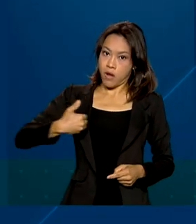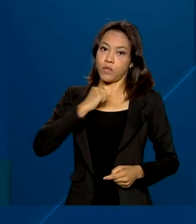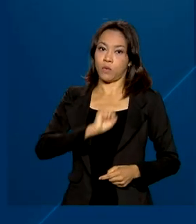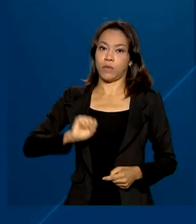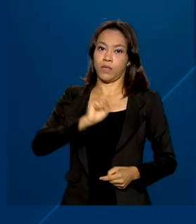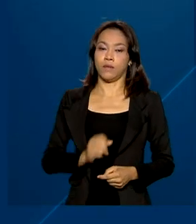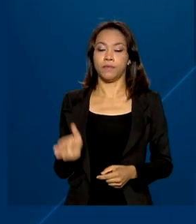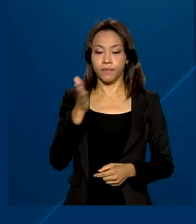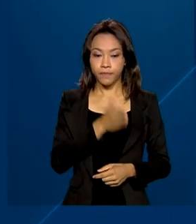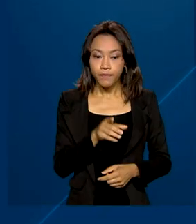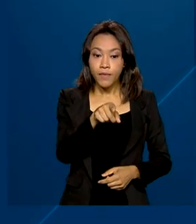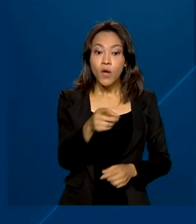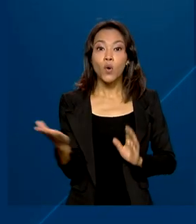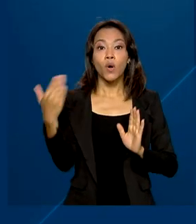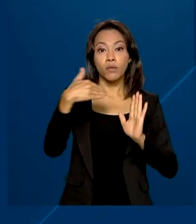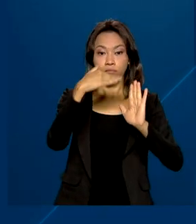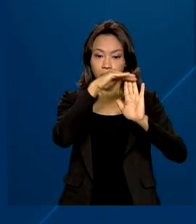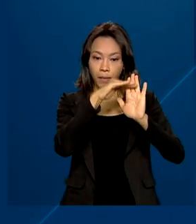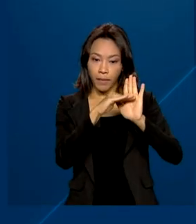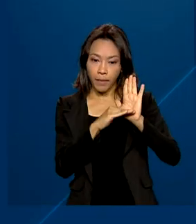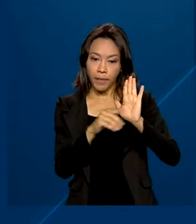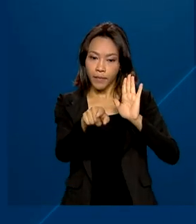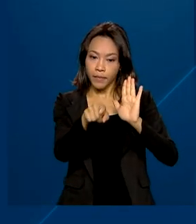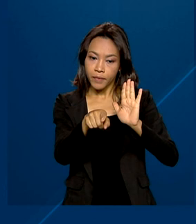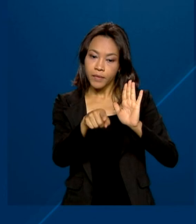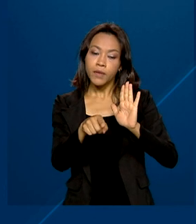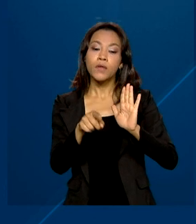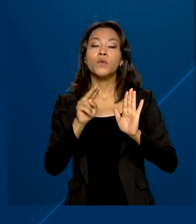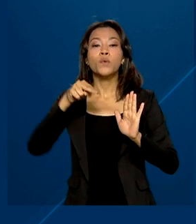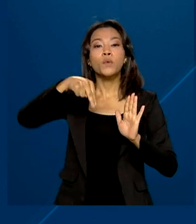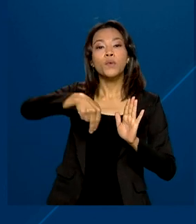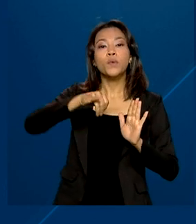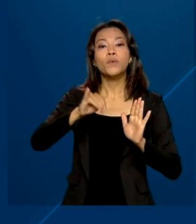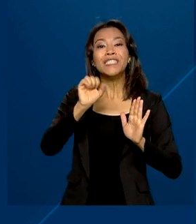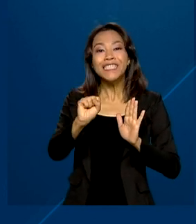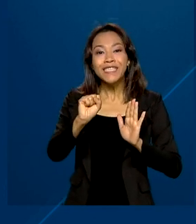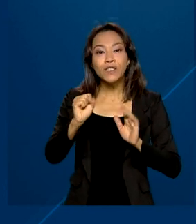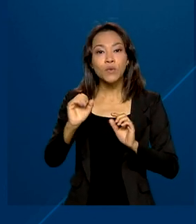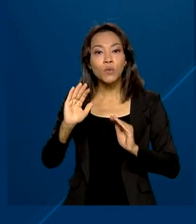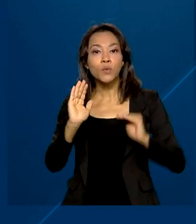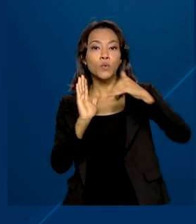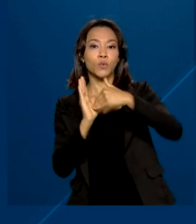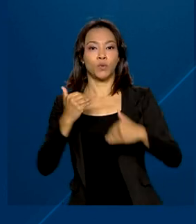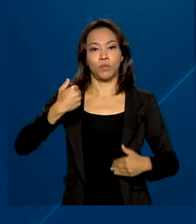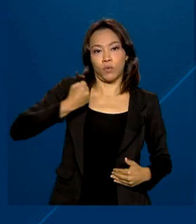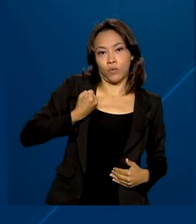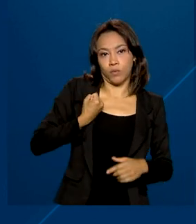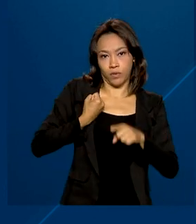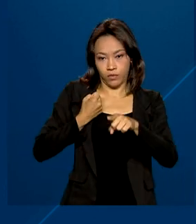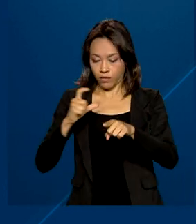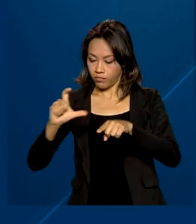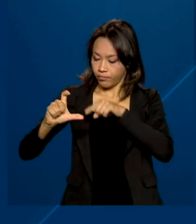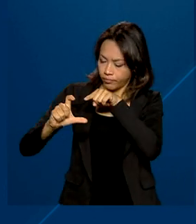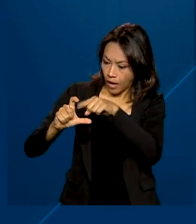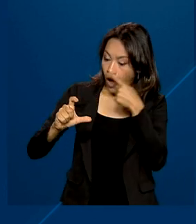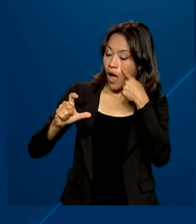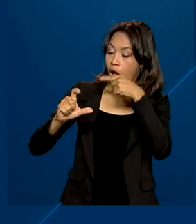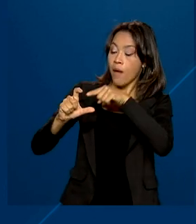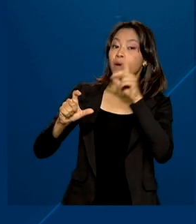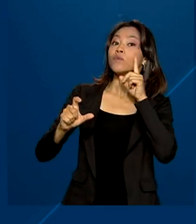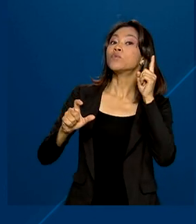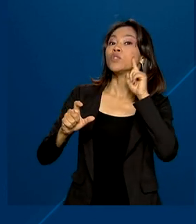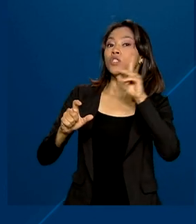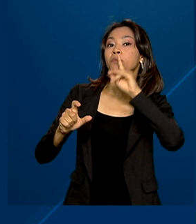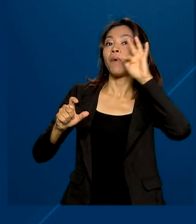do Auxílio Brasil segue o último dígito do número de identificação social, o NIS, impresso no cartão. Em janeiro, o pagamento vai do dia